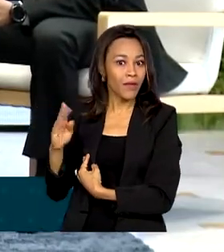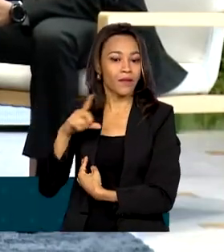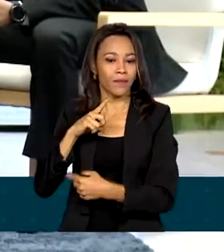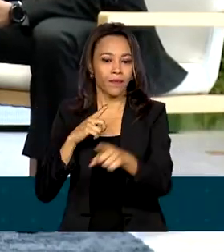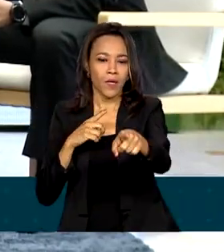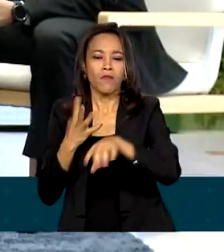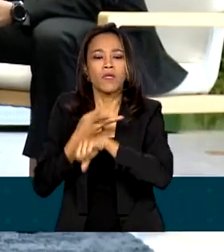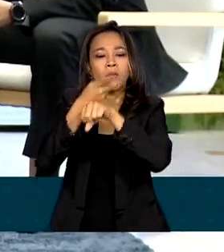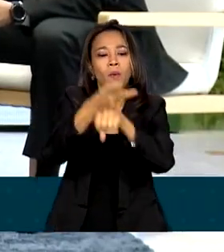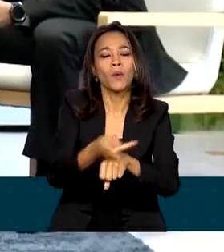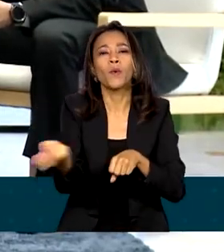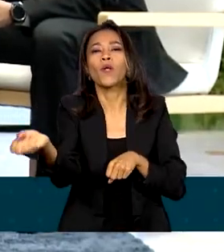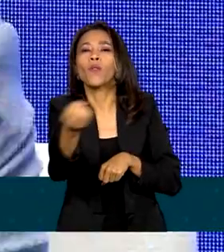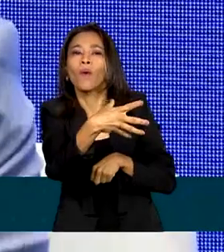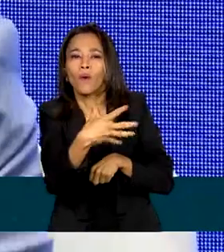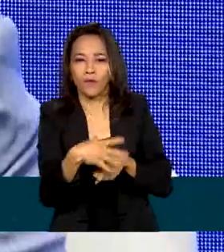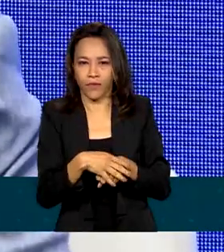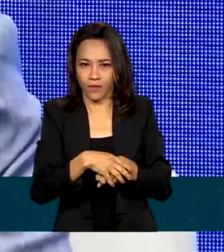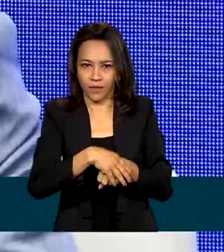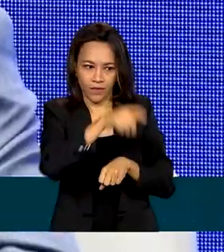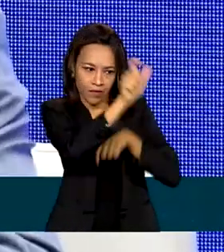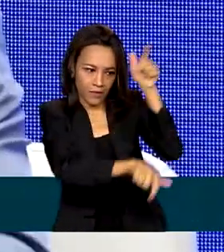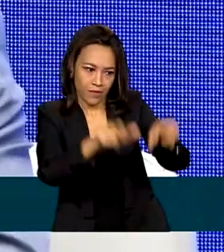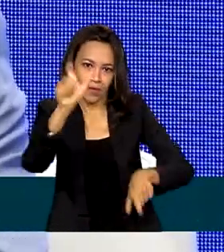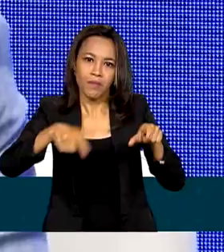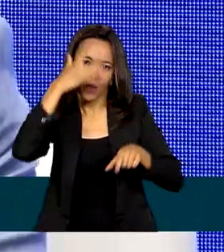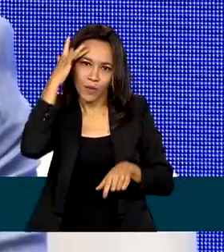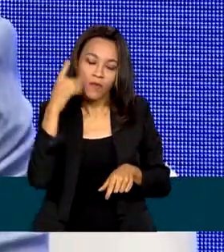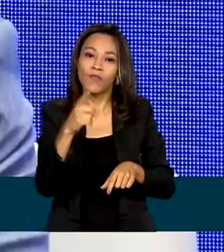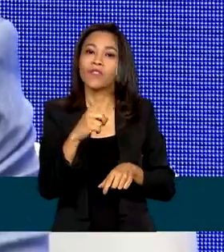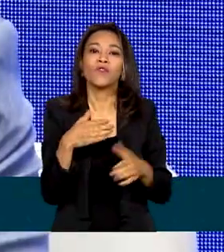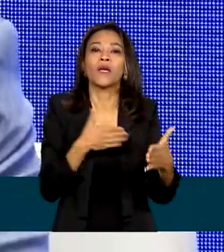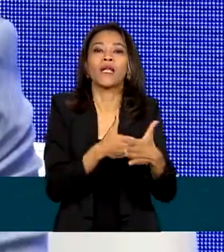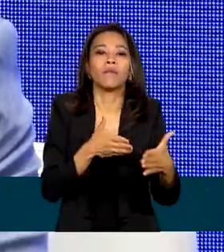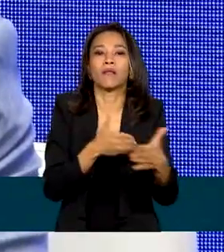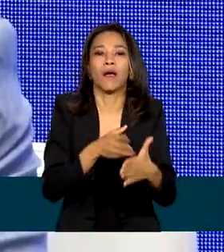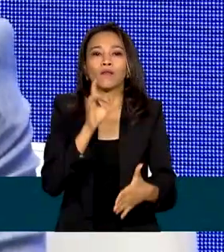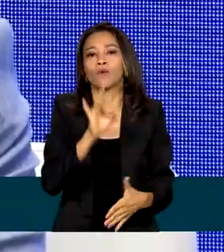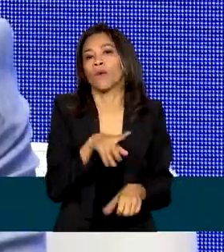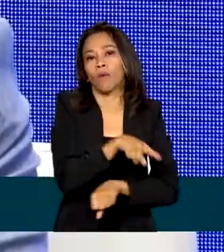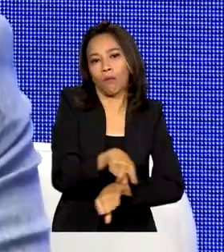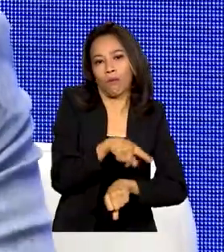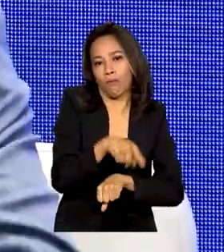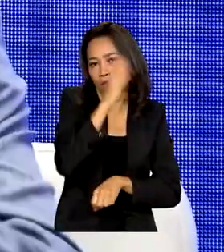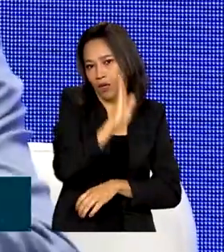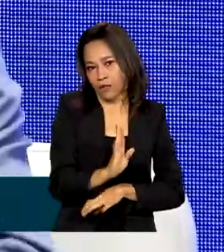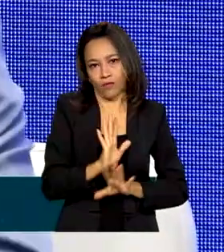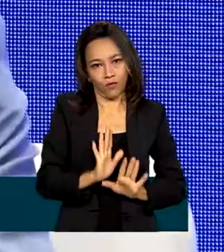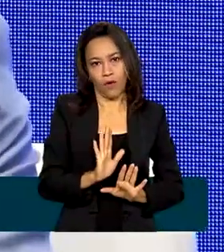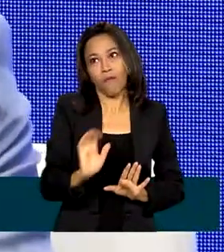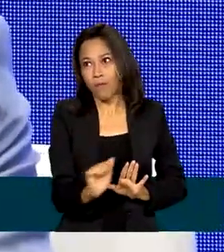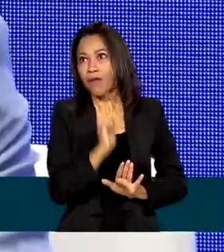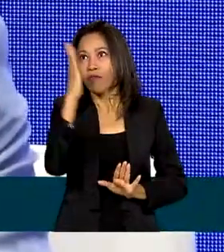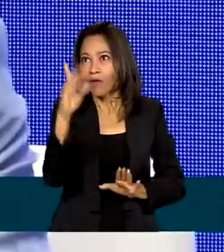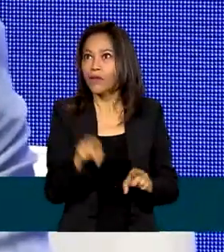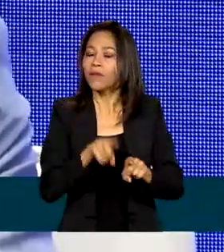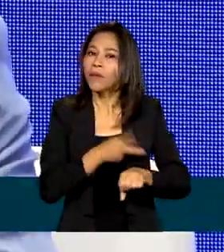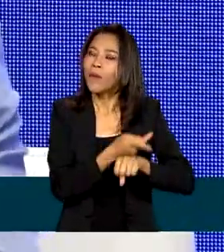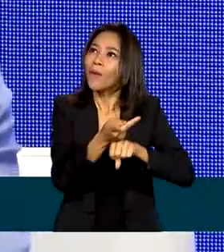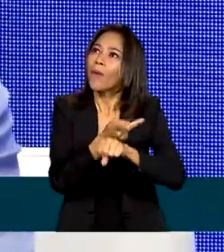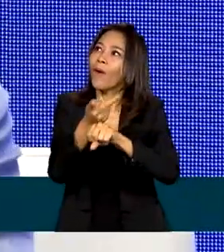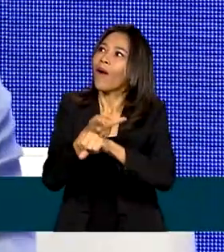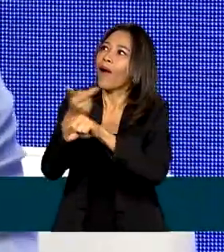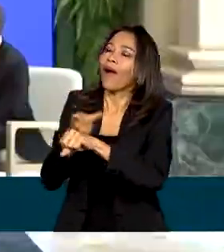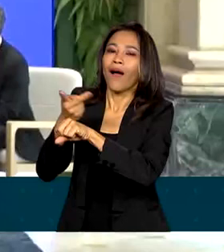você não depende só do mercado nacional, você vai além das fronteiras buscando novos negócios, melhores receitas,